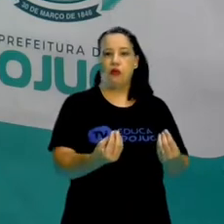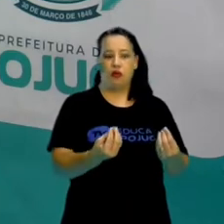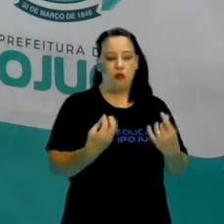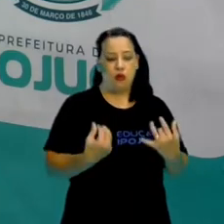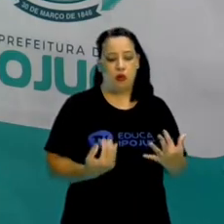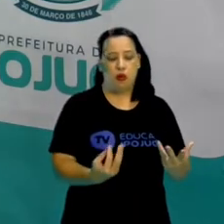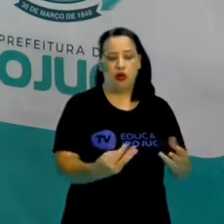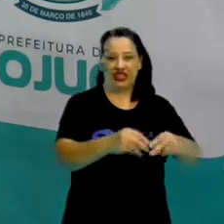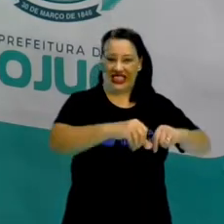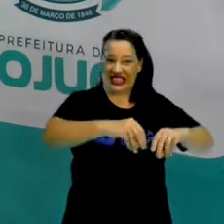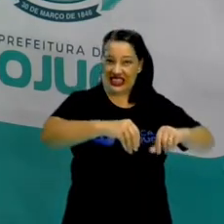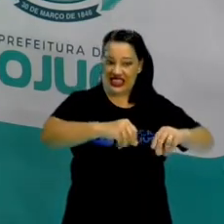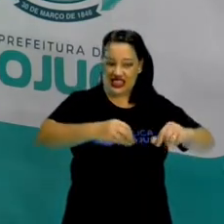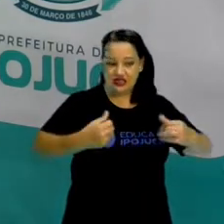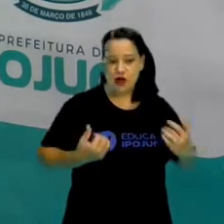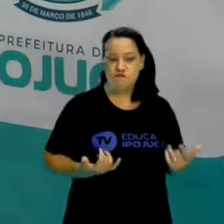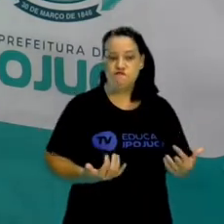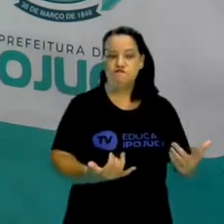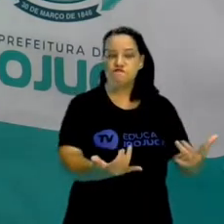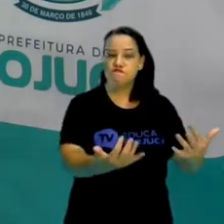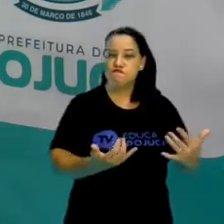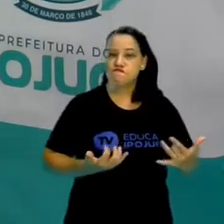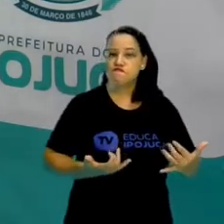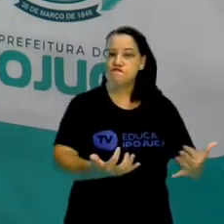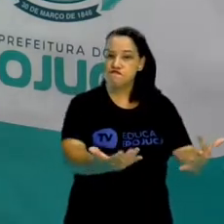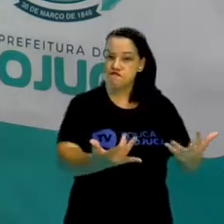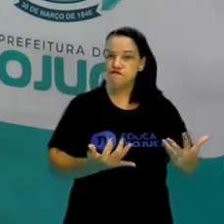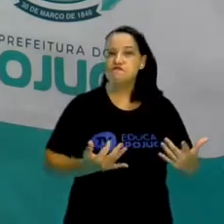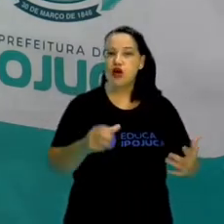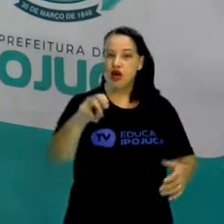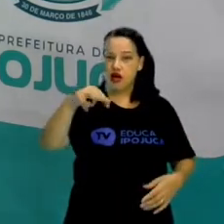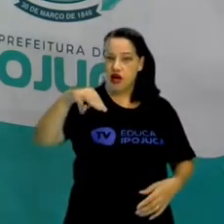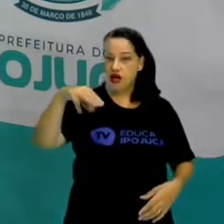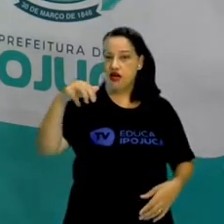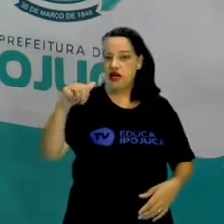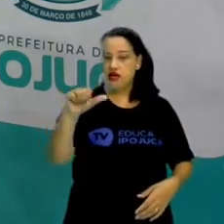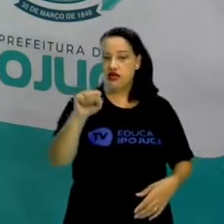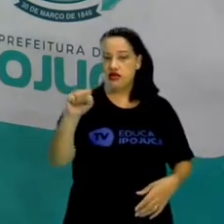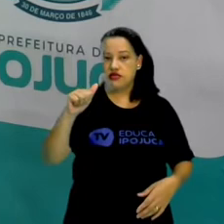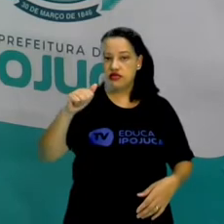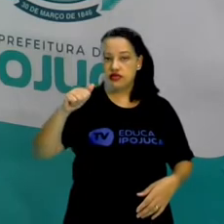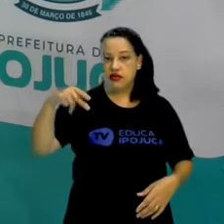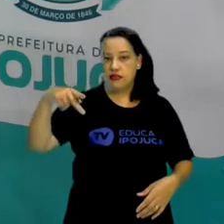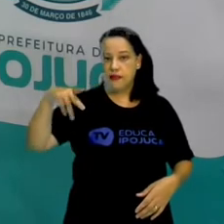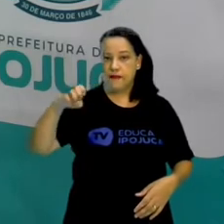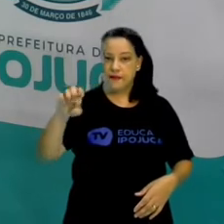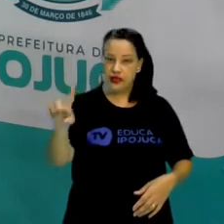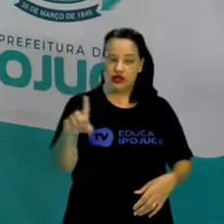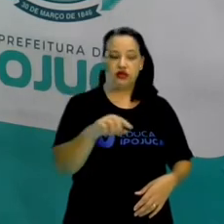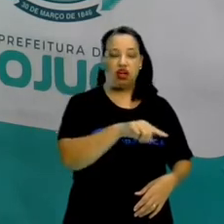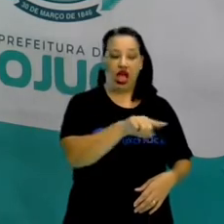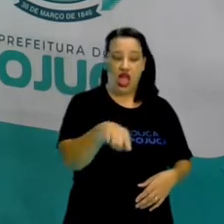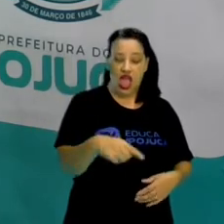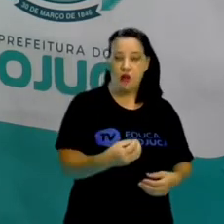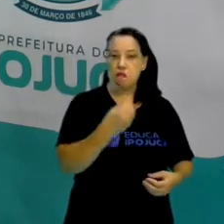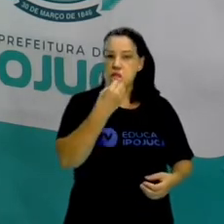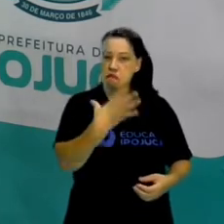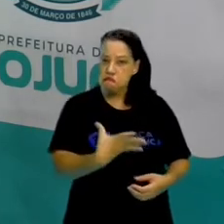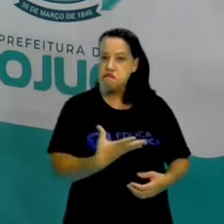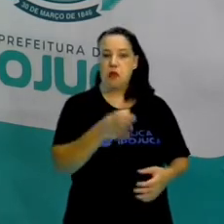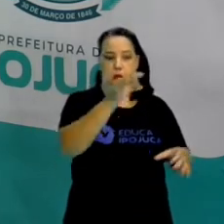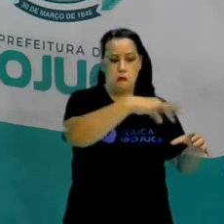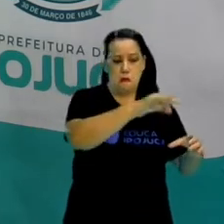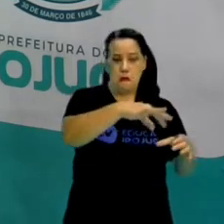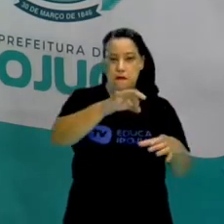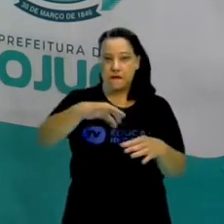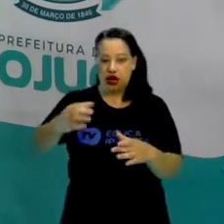Então o solo era muito rico, o solo maçapê, ele era muito rico e propício para a produção de cana-de-açúcar, tá